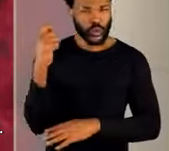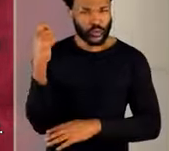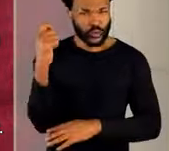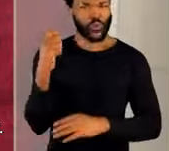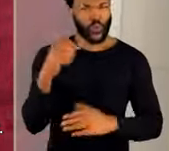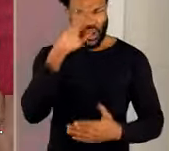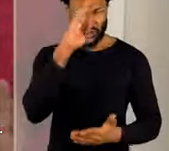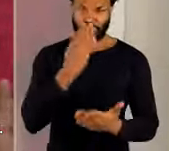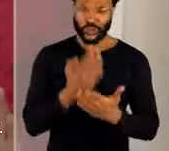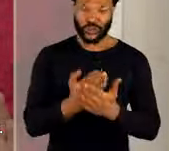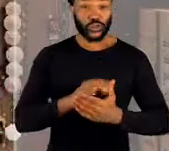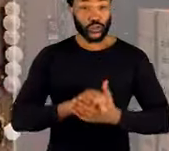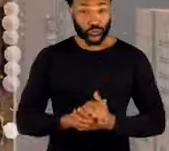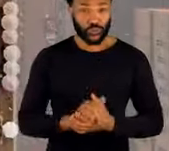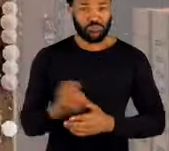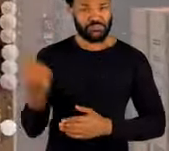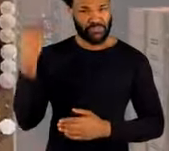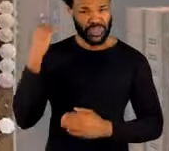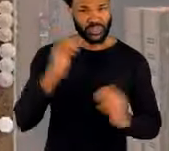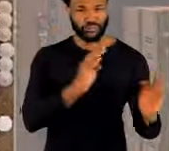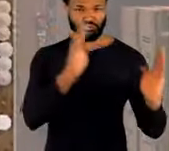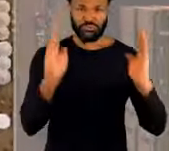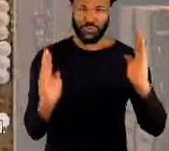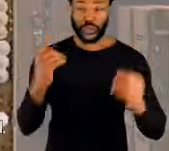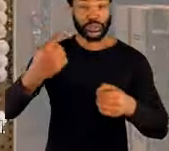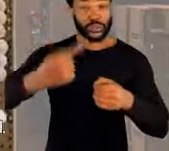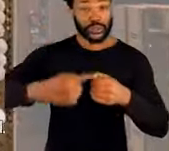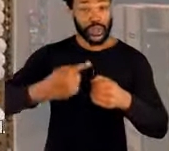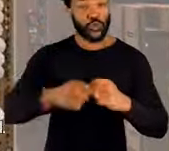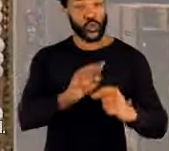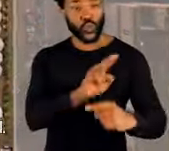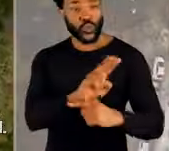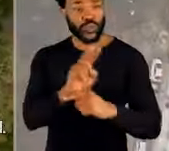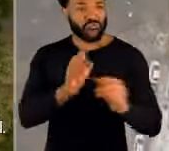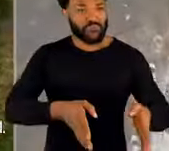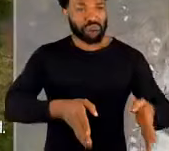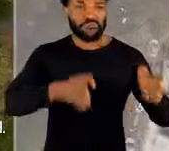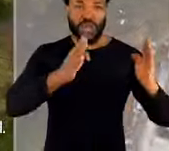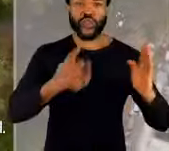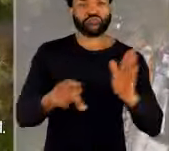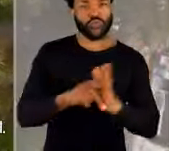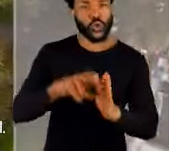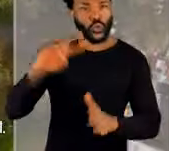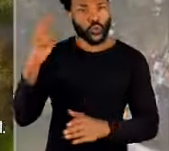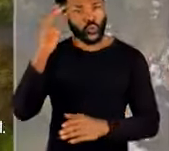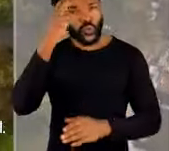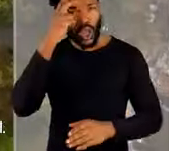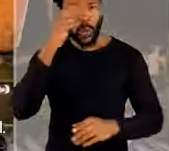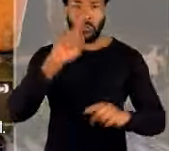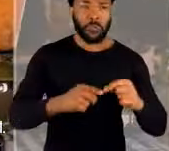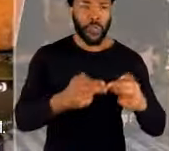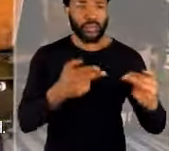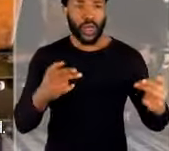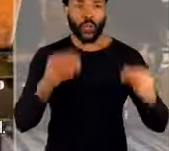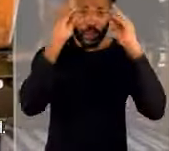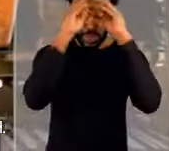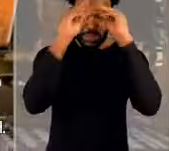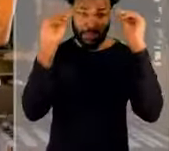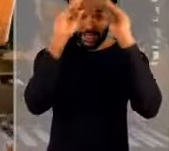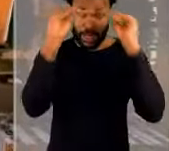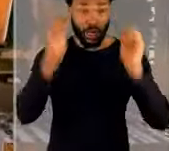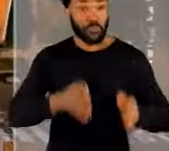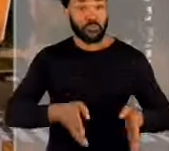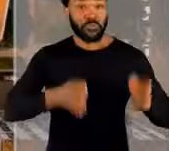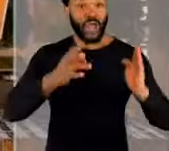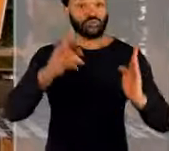Sul, isso eu não tenho dúvida. Houve um tempo em que a cidade preservava seu patrimônio cultural, material e imaterial.